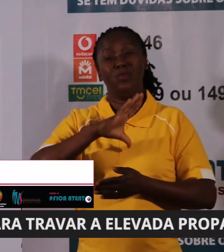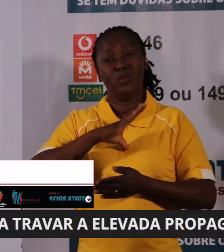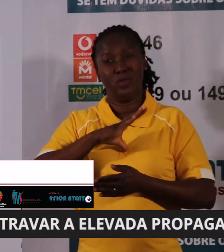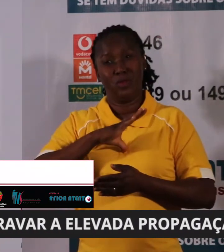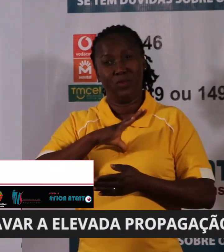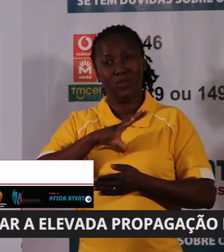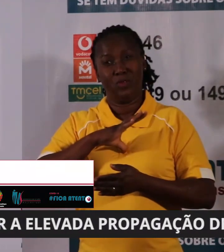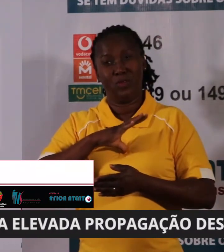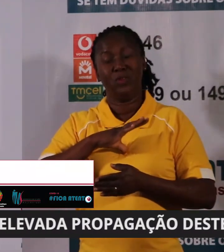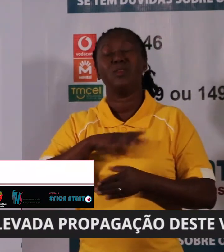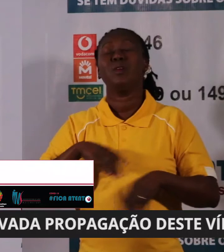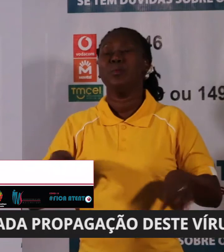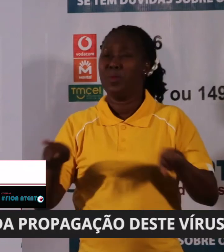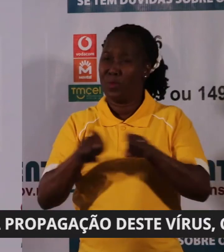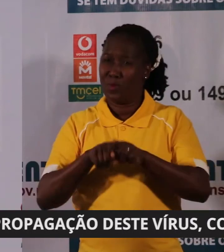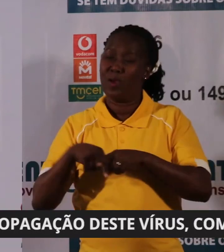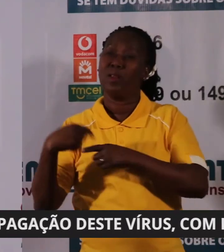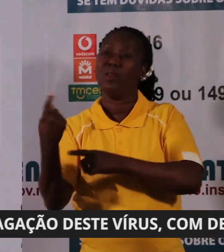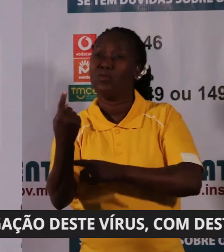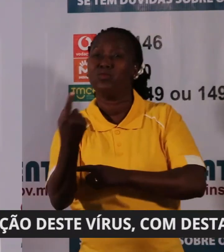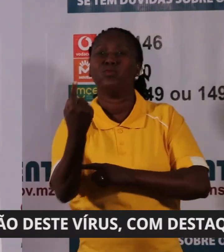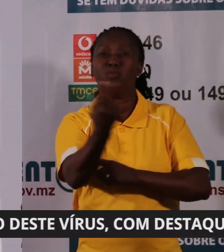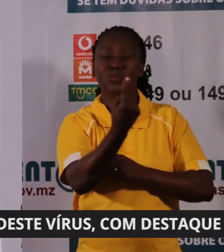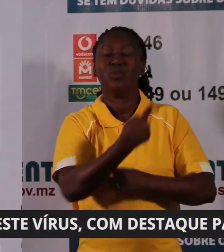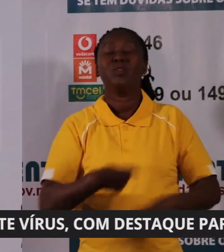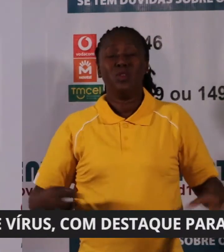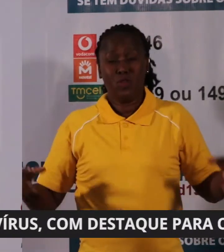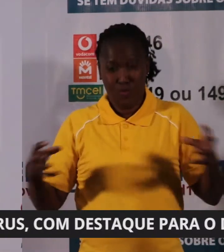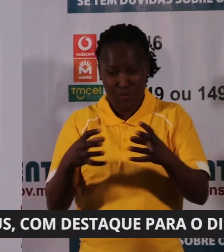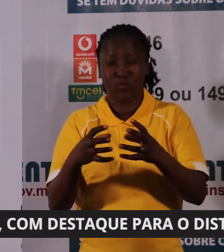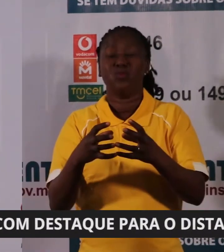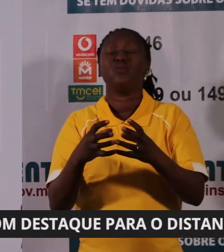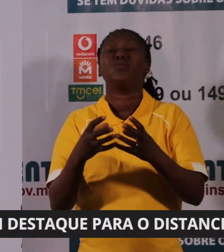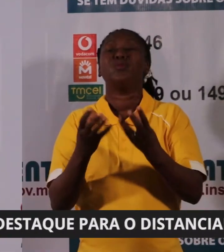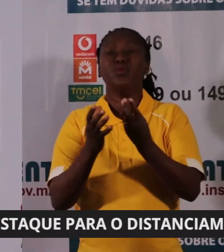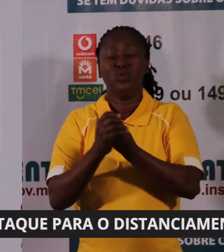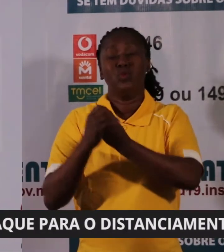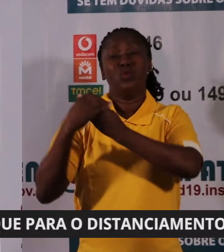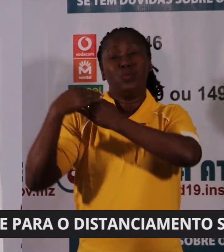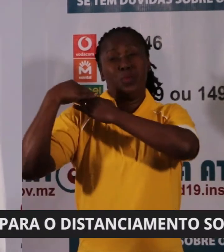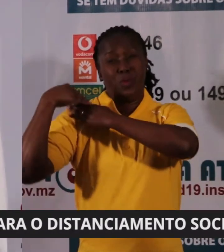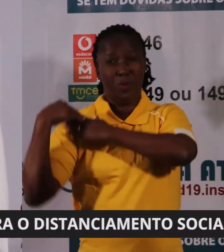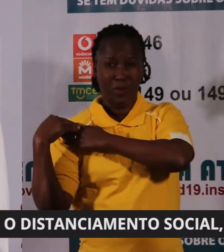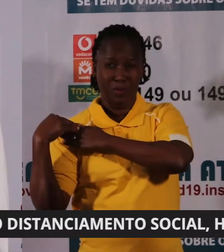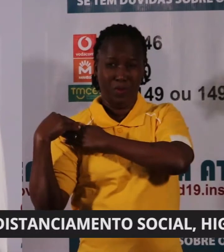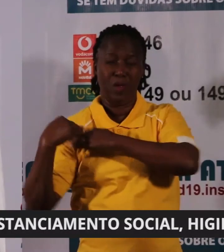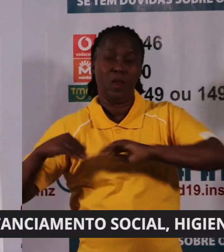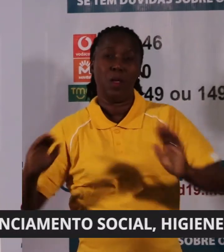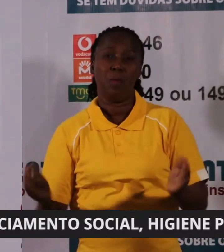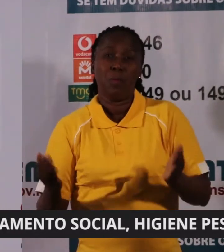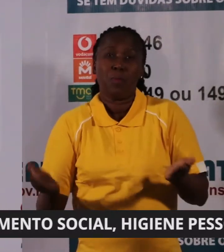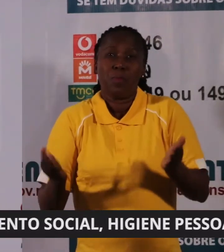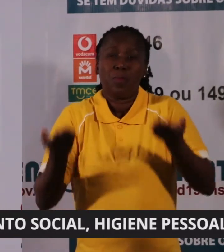simultaneamente um bem individual e coletivo cuja responsabilidade de promoção e